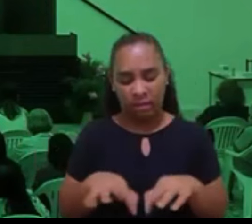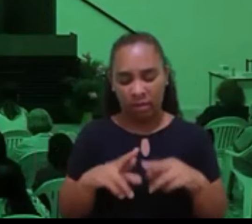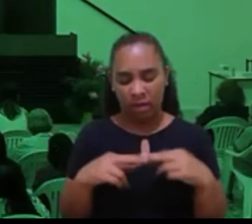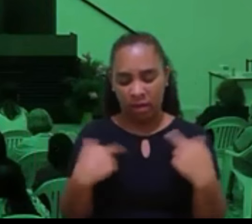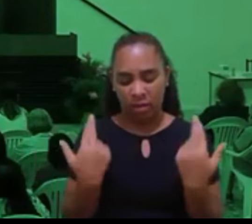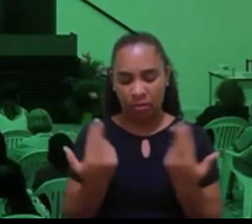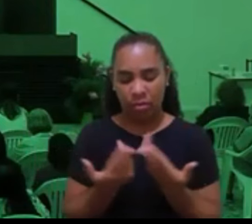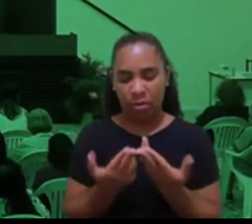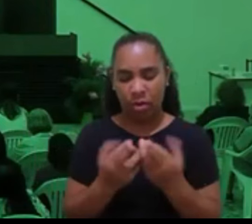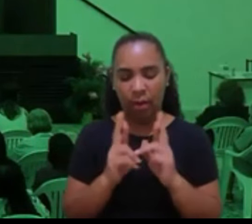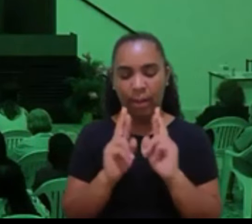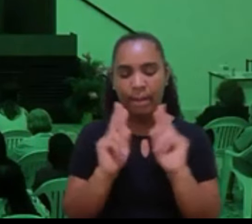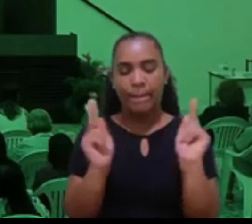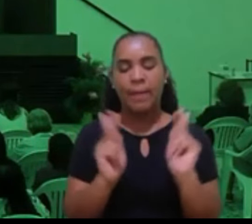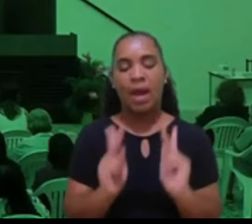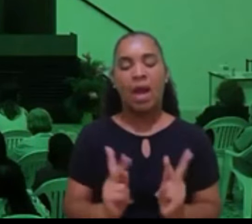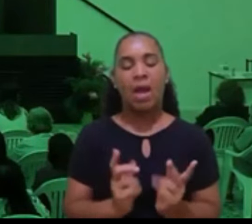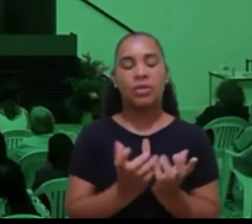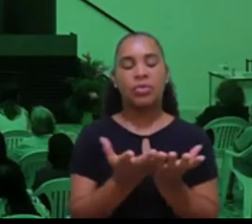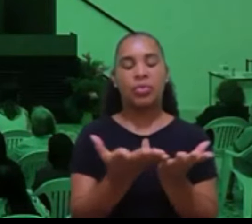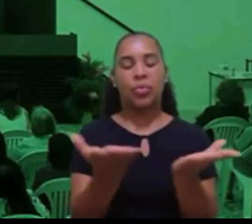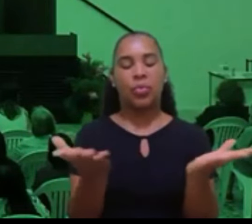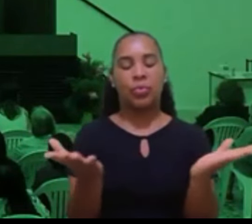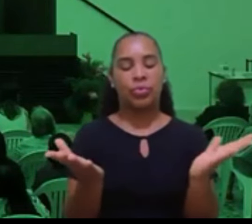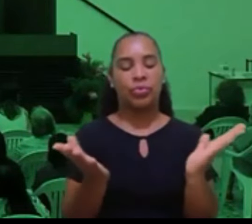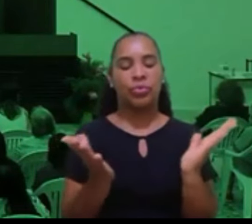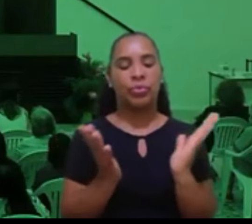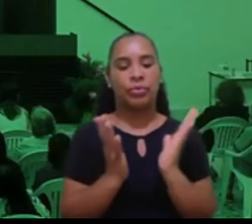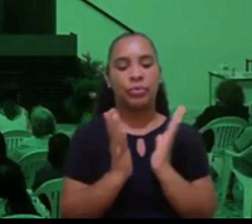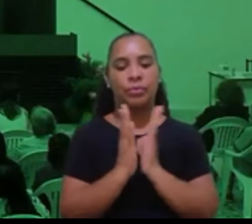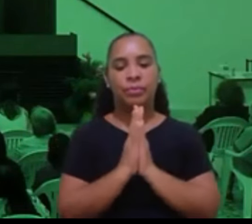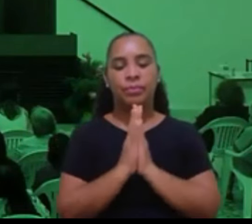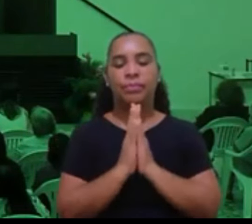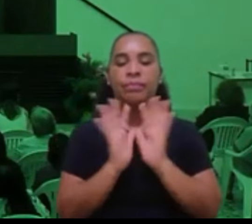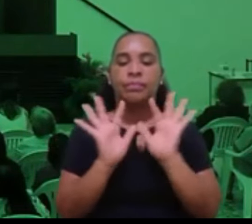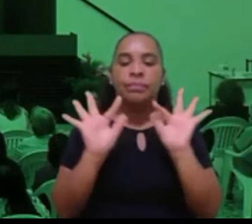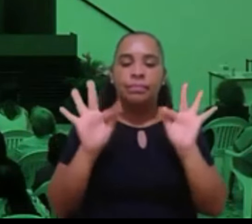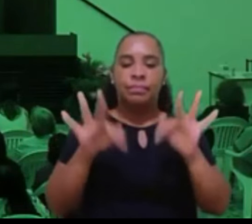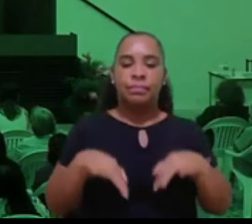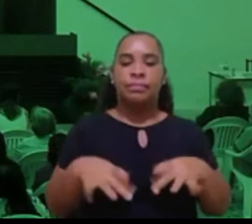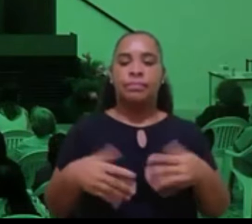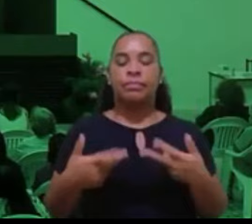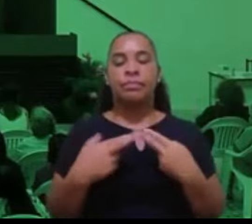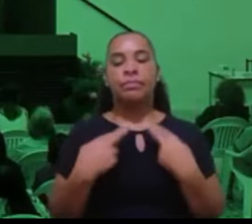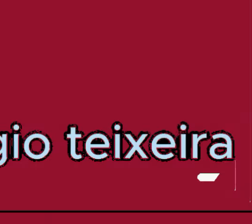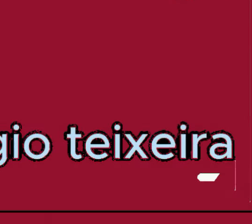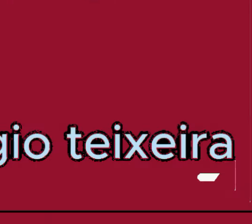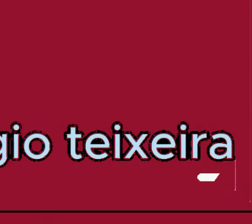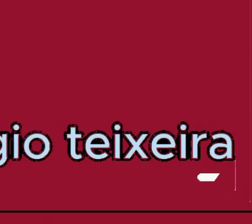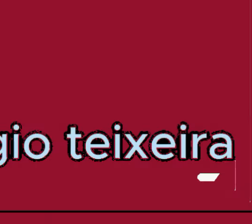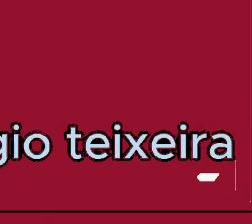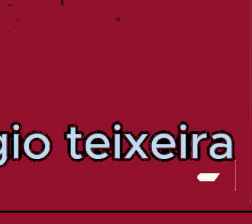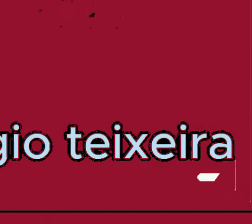votos de paz para todos nós. Está encerrada a nossa reunião.